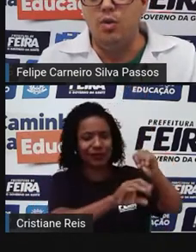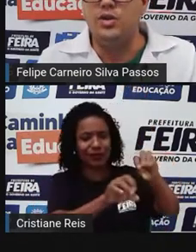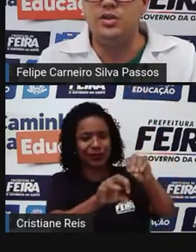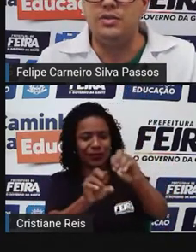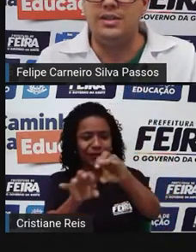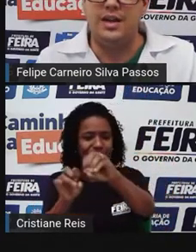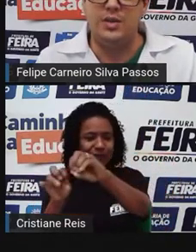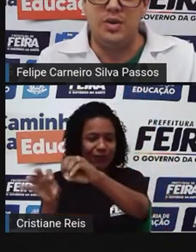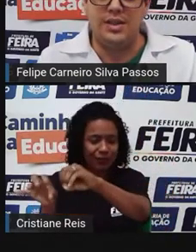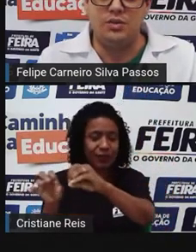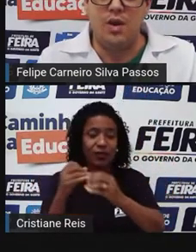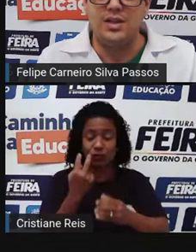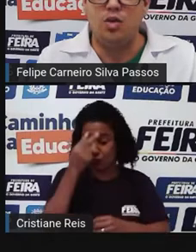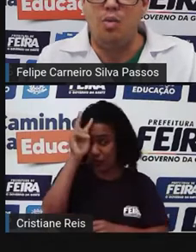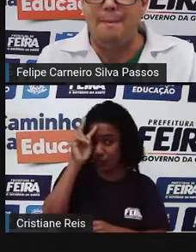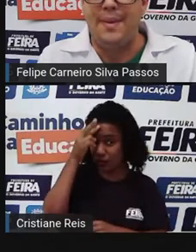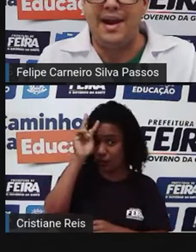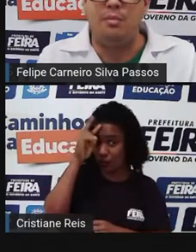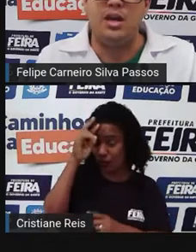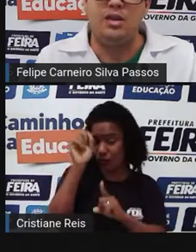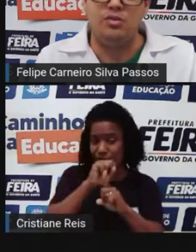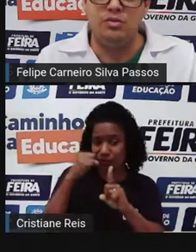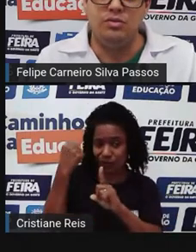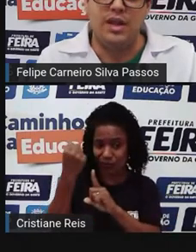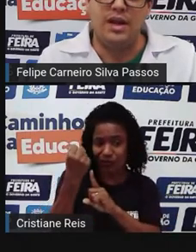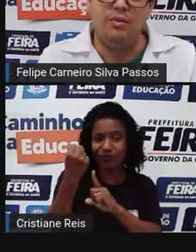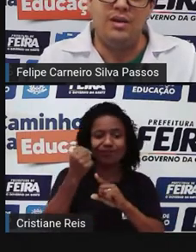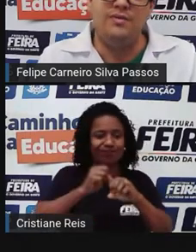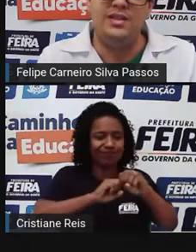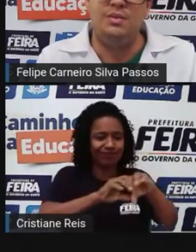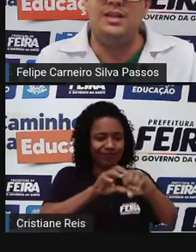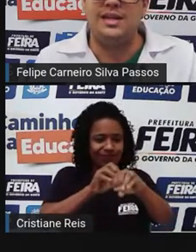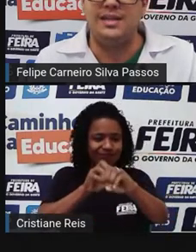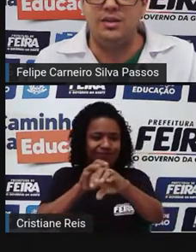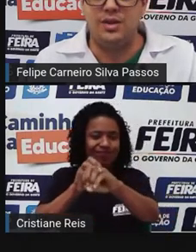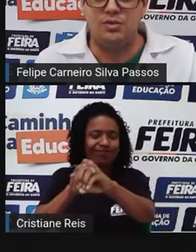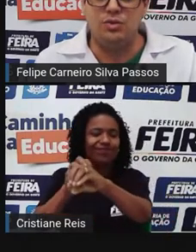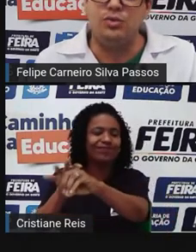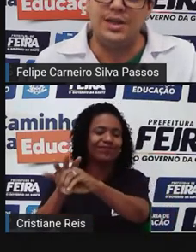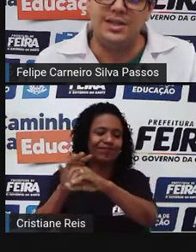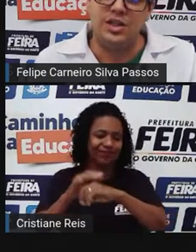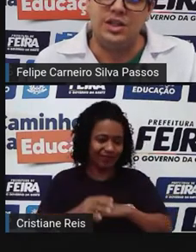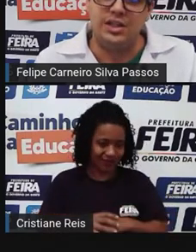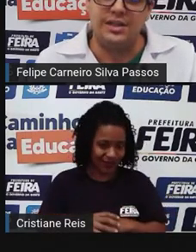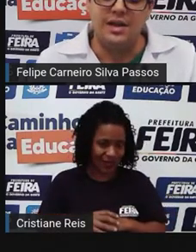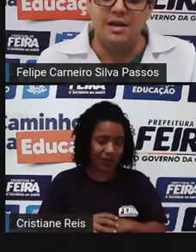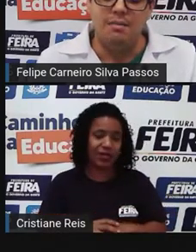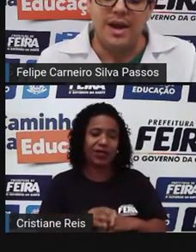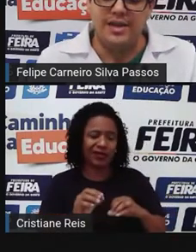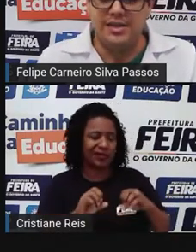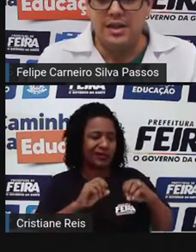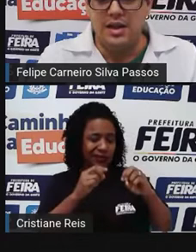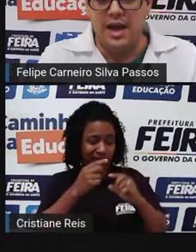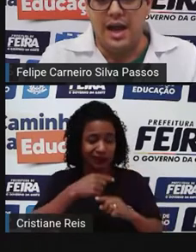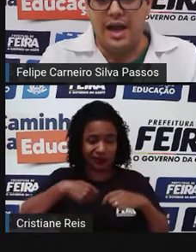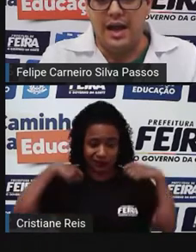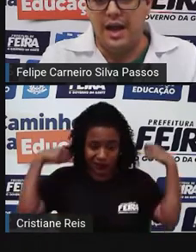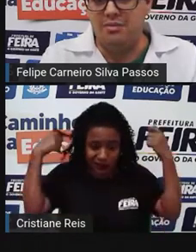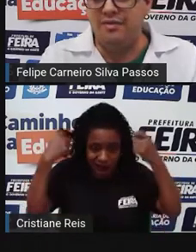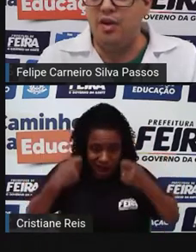hoje consideram esse processo quase como um apagamento, né? Uma invisibilização das culturas indígenas. Mas